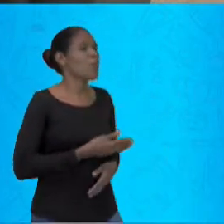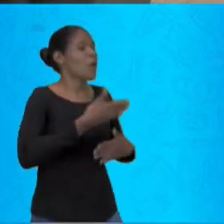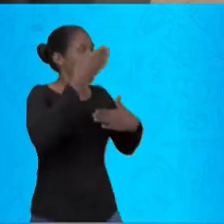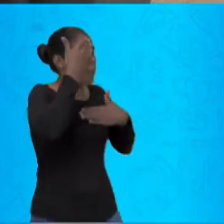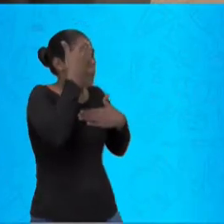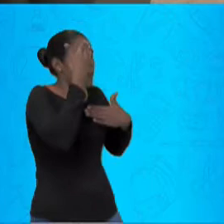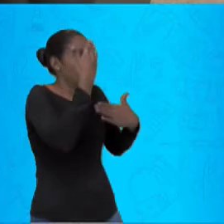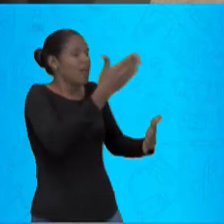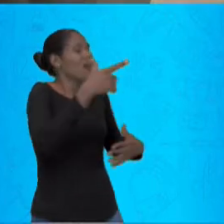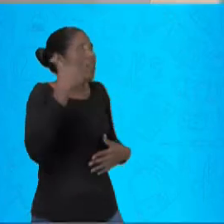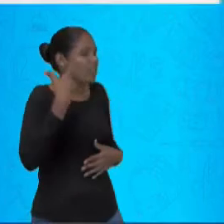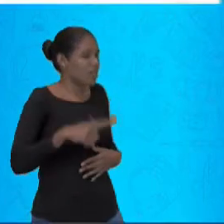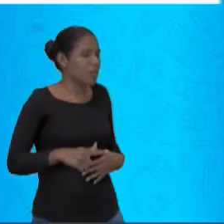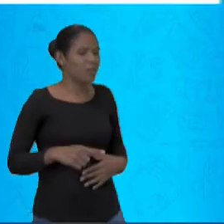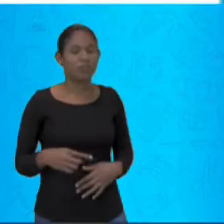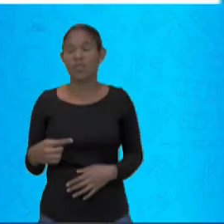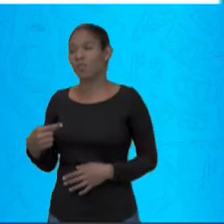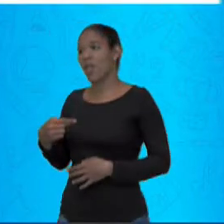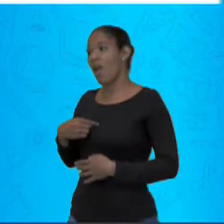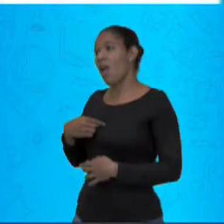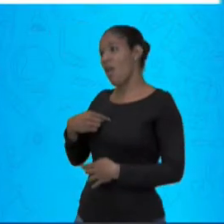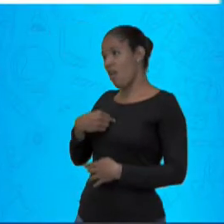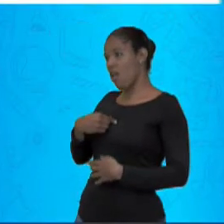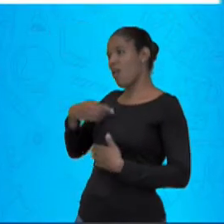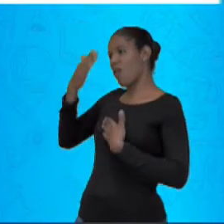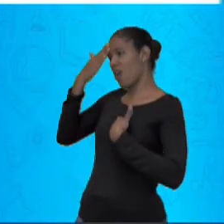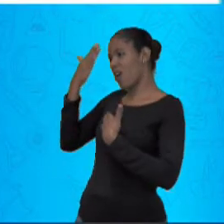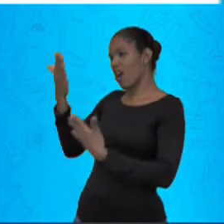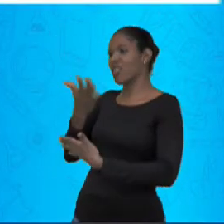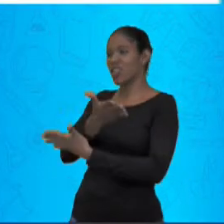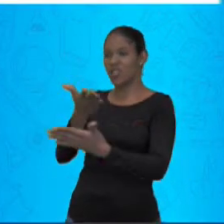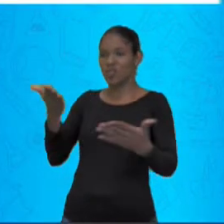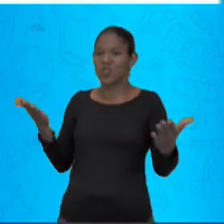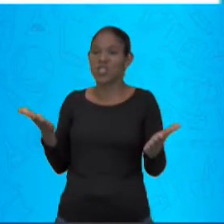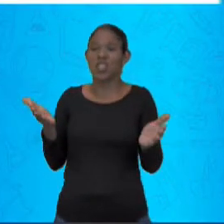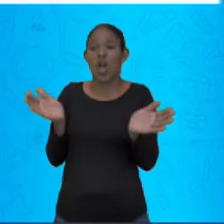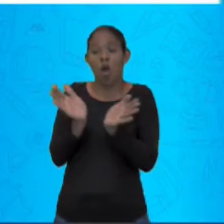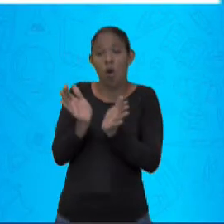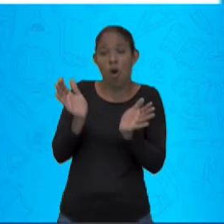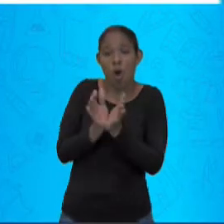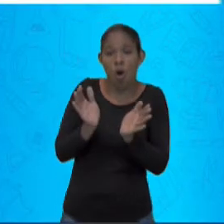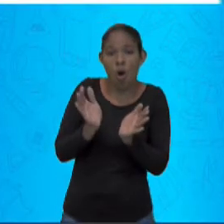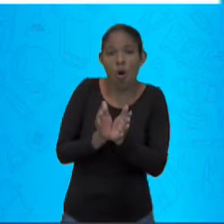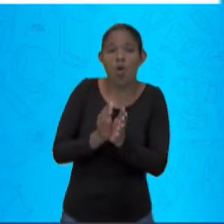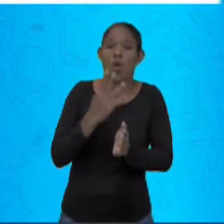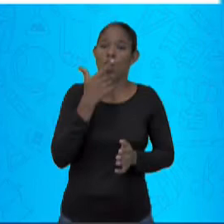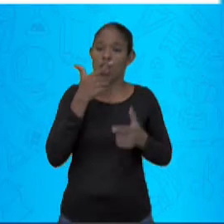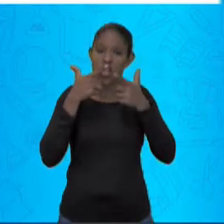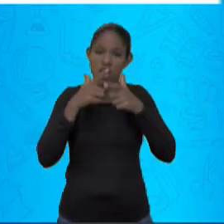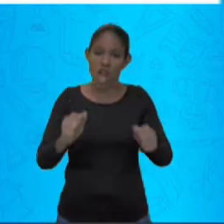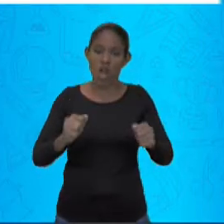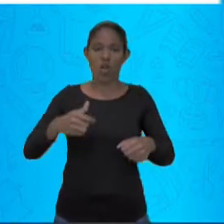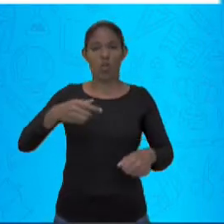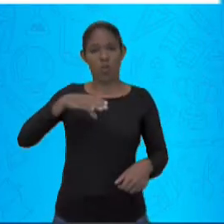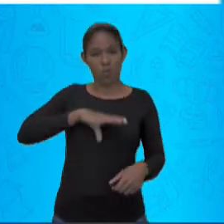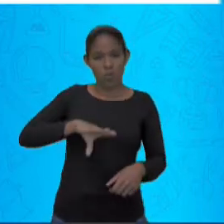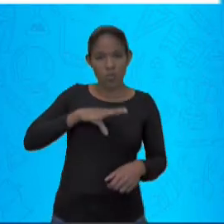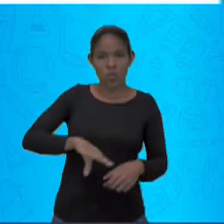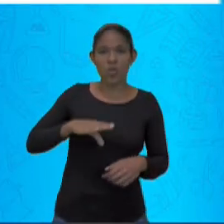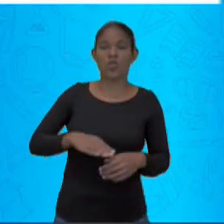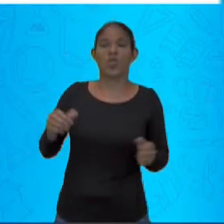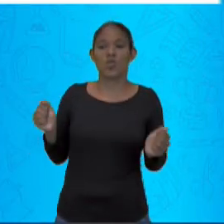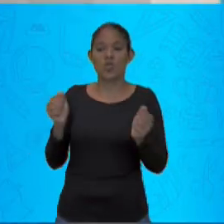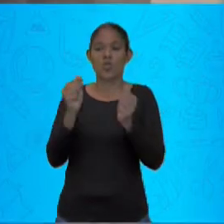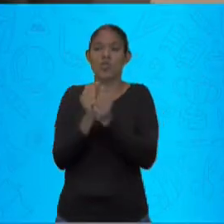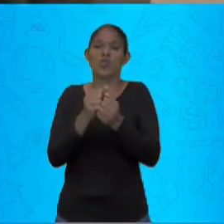muito obrigada. Eu que agradeço, agradeço a toda a equipe de língua portuguesa que juntos construímos esse rap para incentivar os